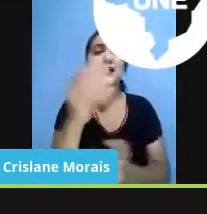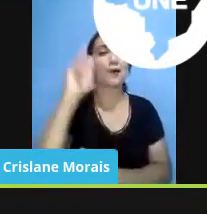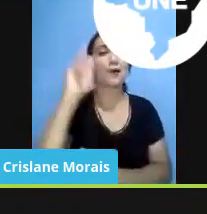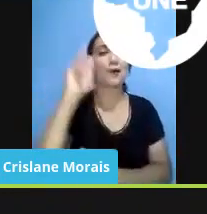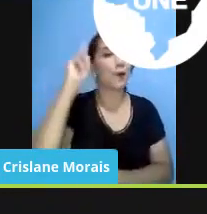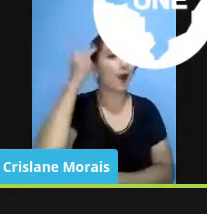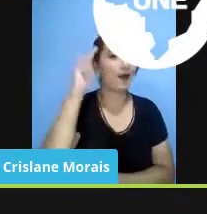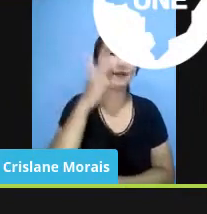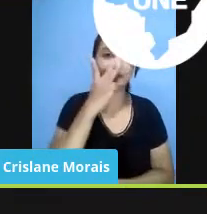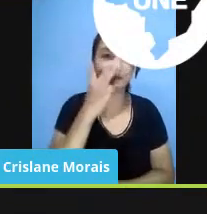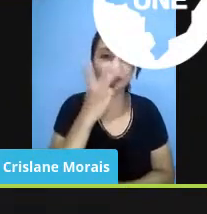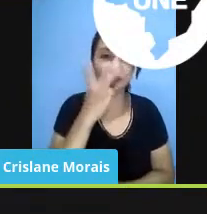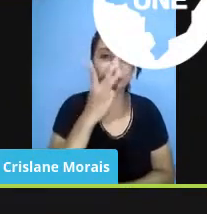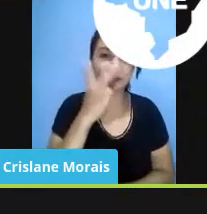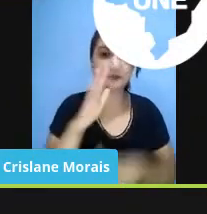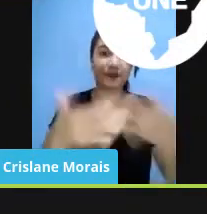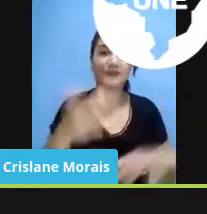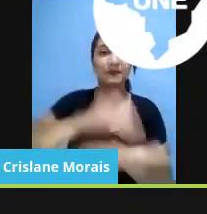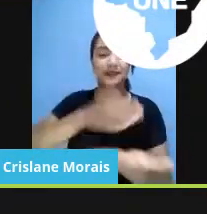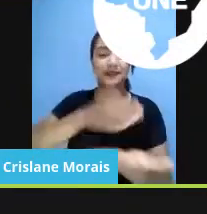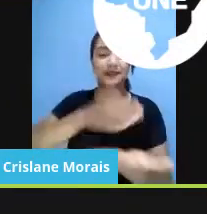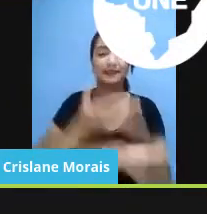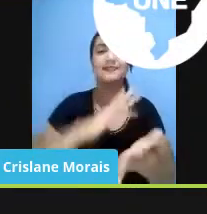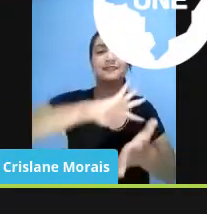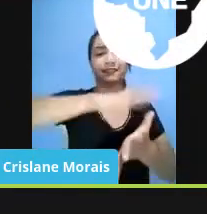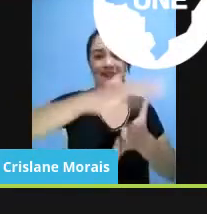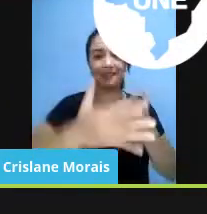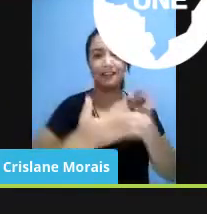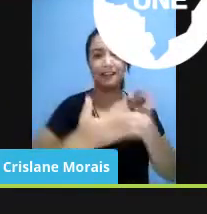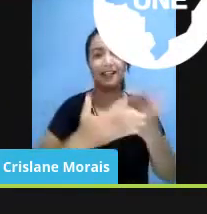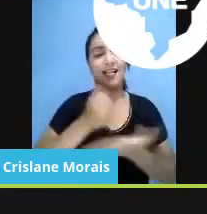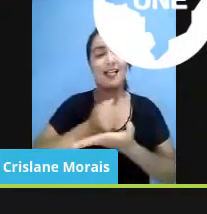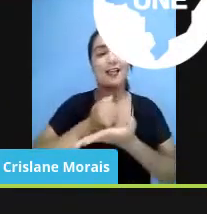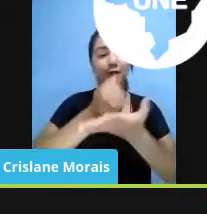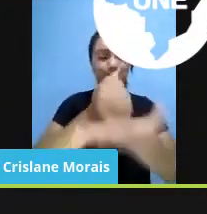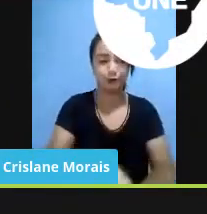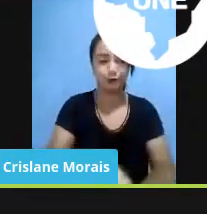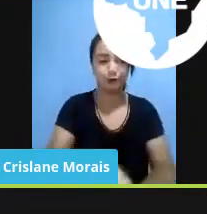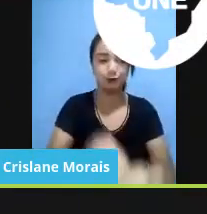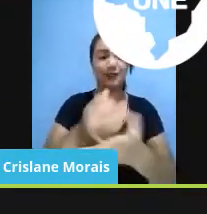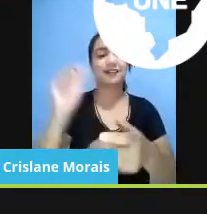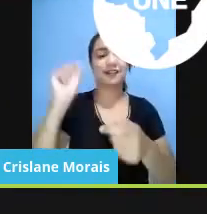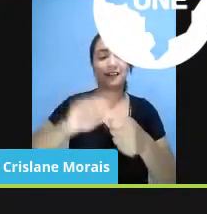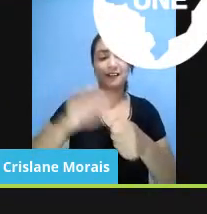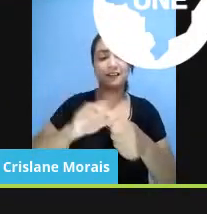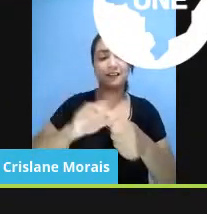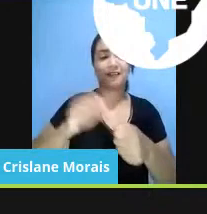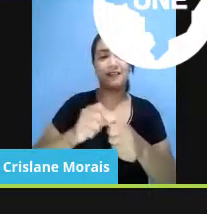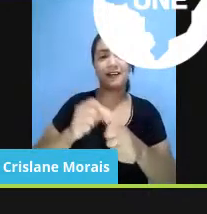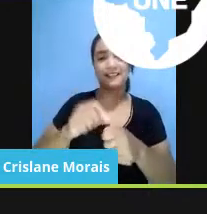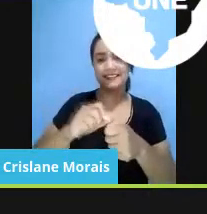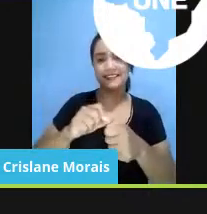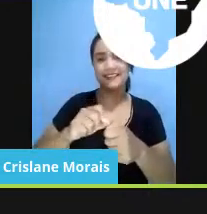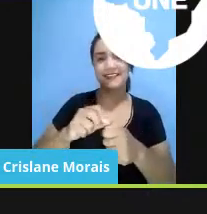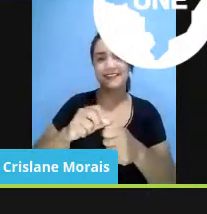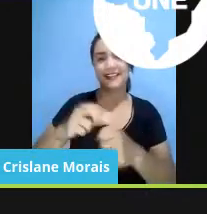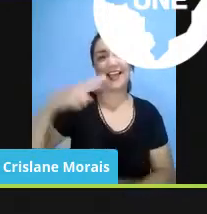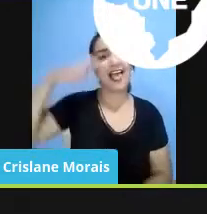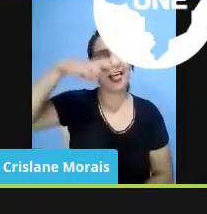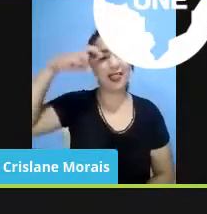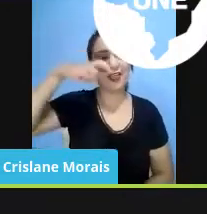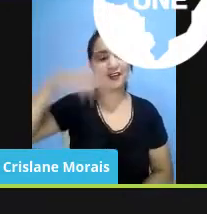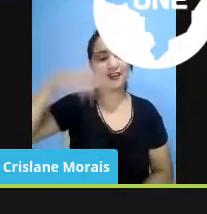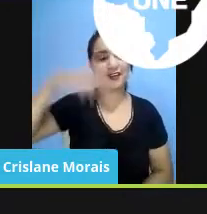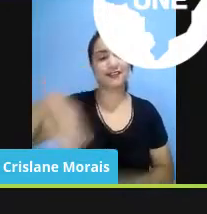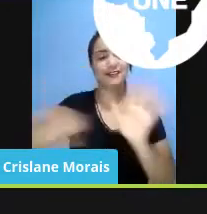aqui nossos intérpretes de Libras, que estão nos ajudando a fazer com que essa live chegue para todo mundo, né? É muito